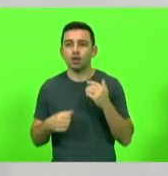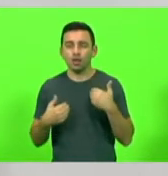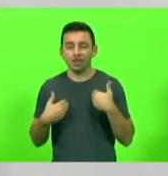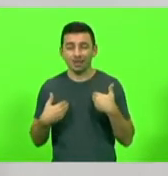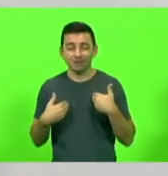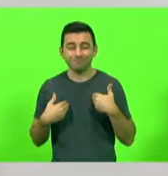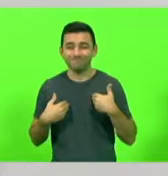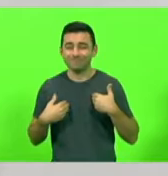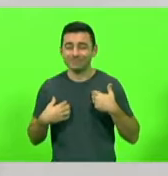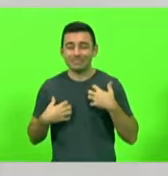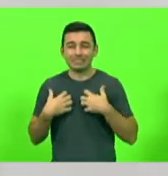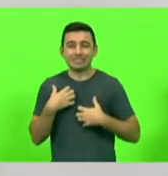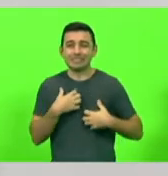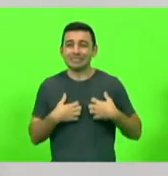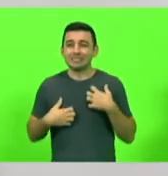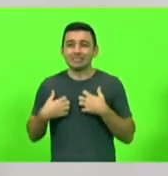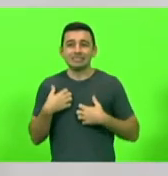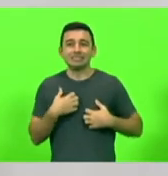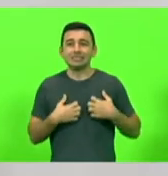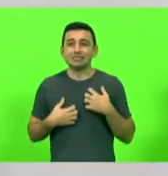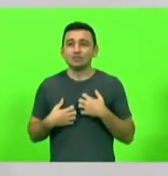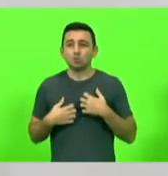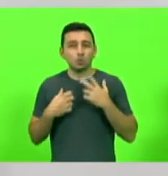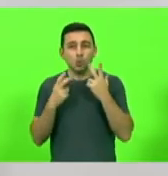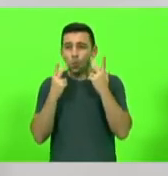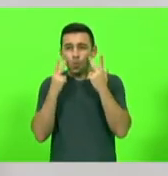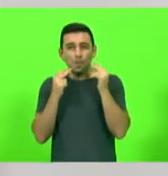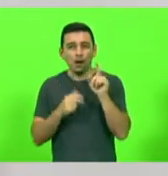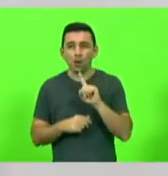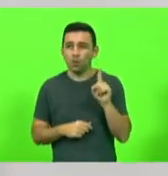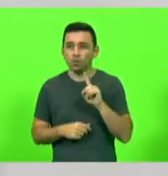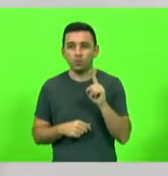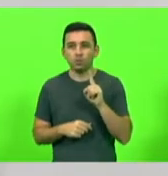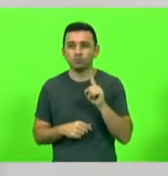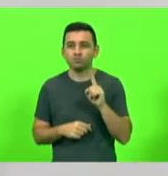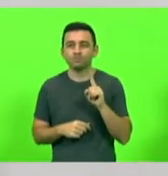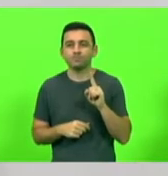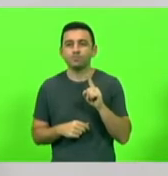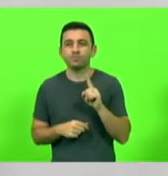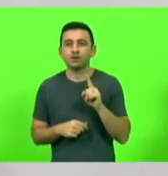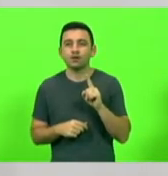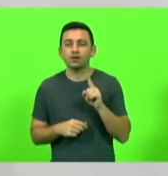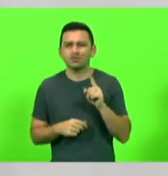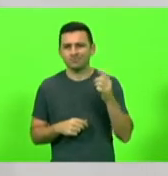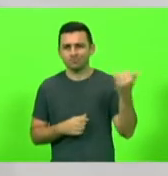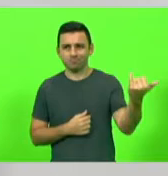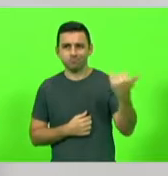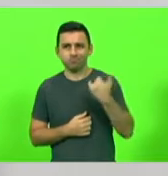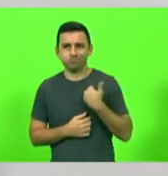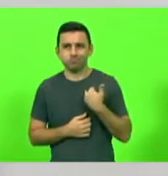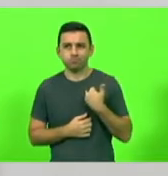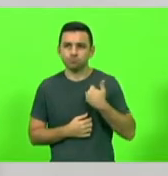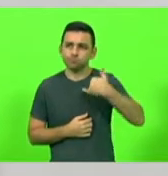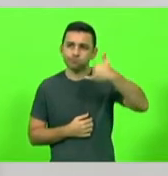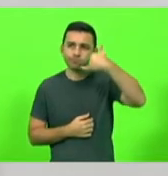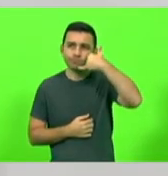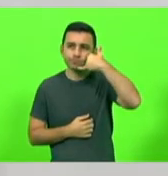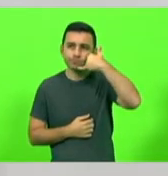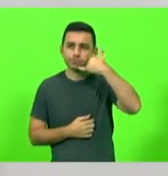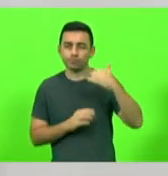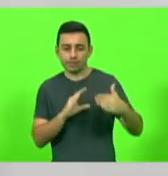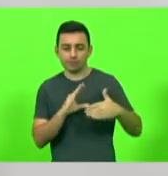abre, né? Porque não é normal, natural, do dia a dia você receber uma ligação, uma